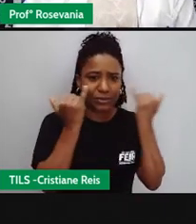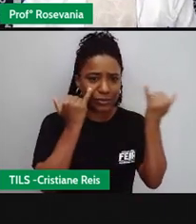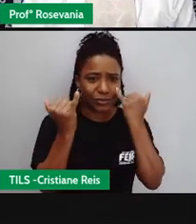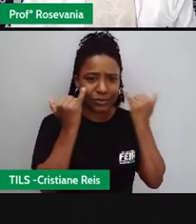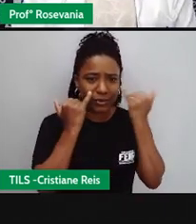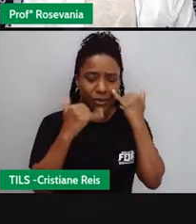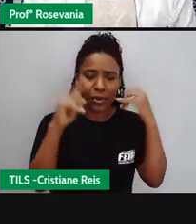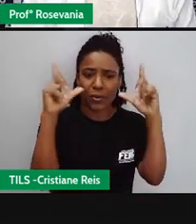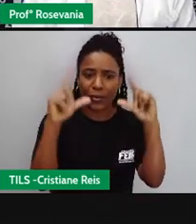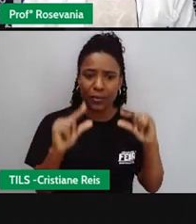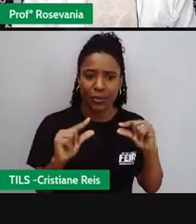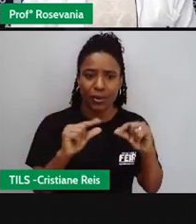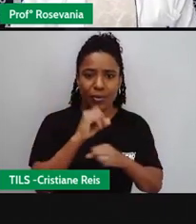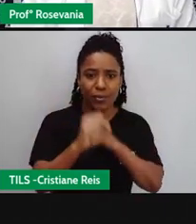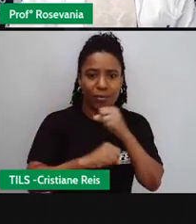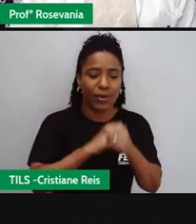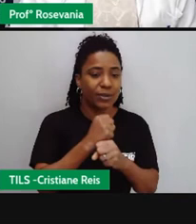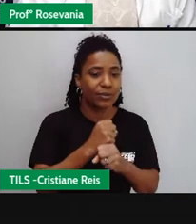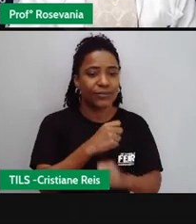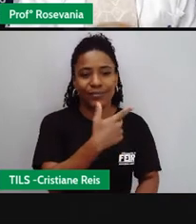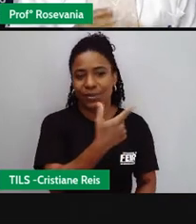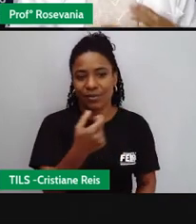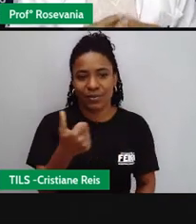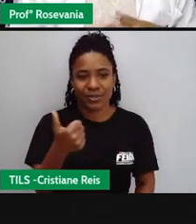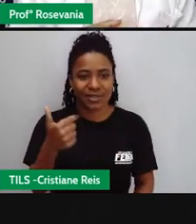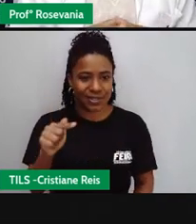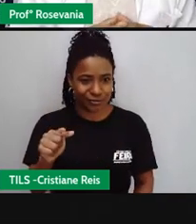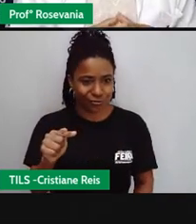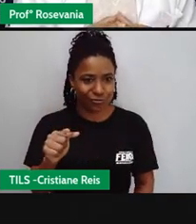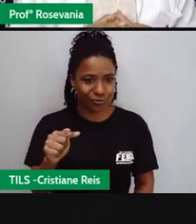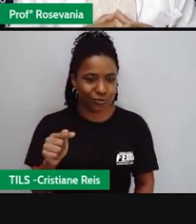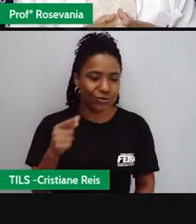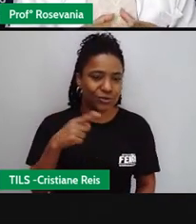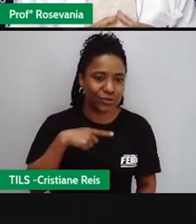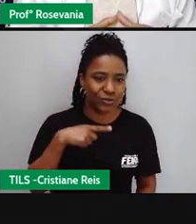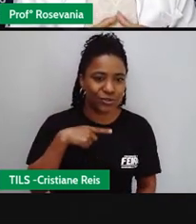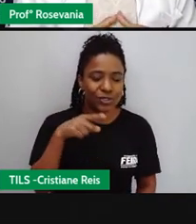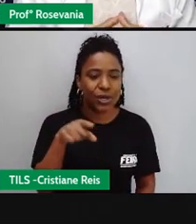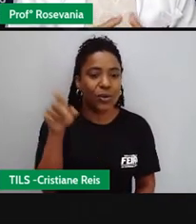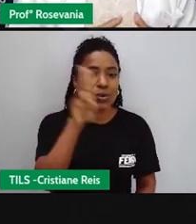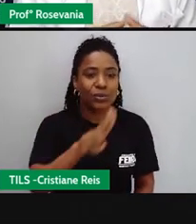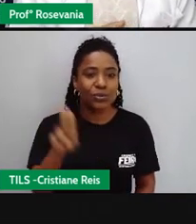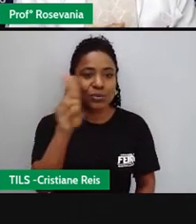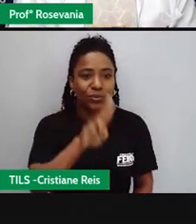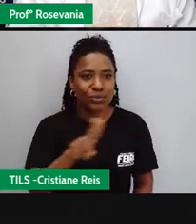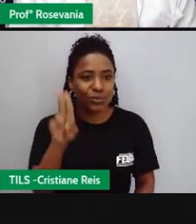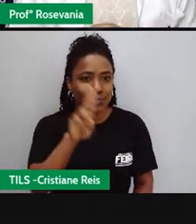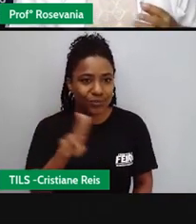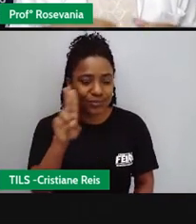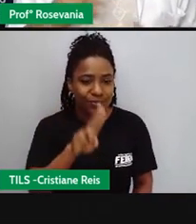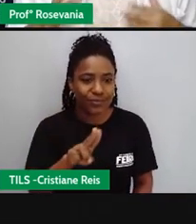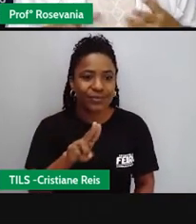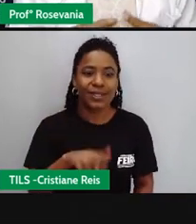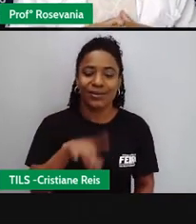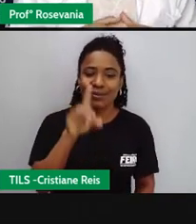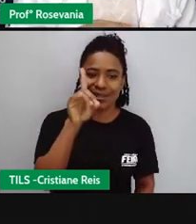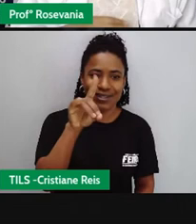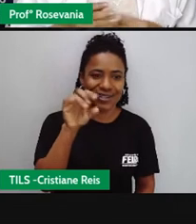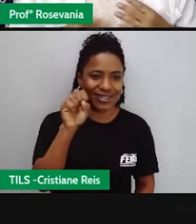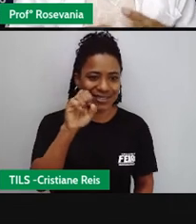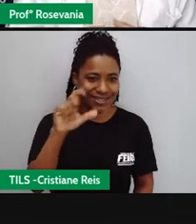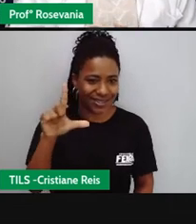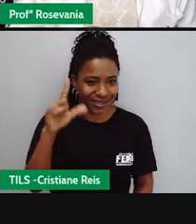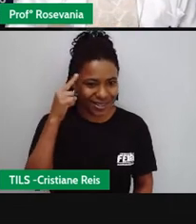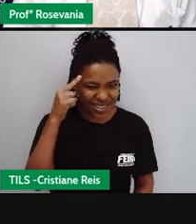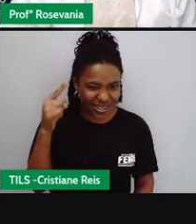percebo que em 2017 a gente tinha muito essa questão de utilizar o DFL que era aquela intercente